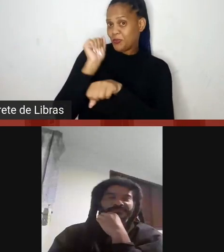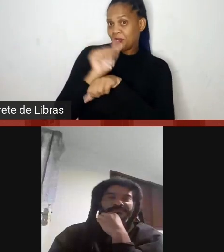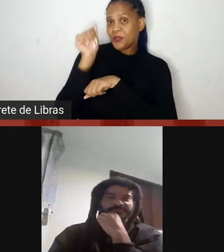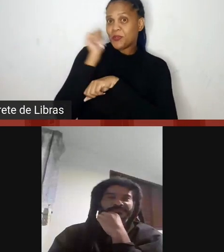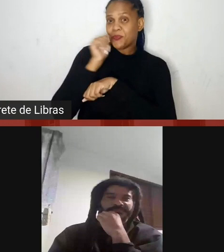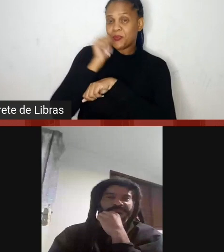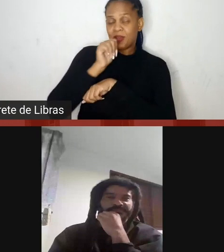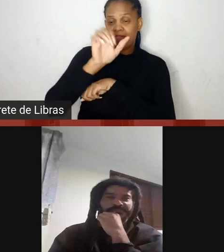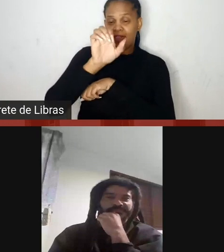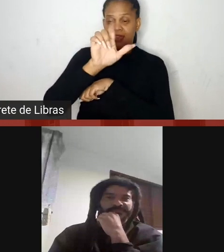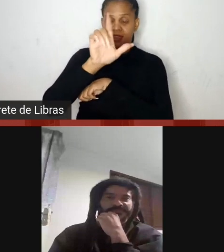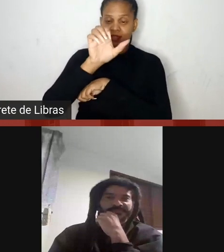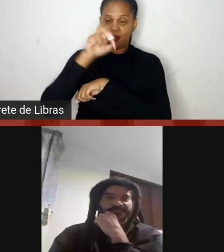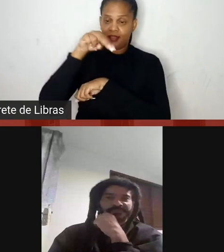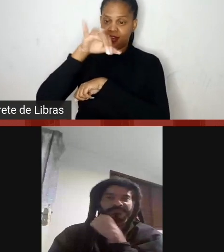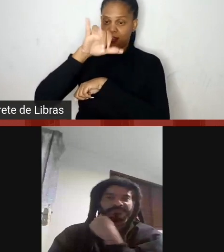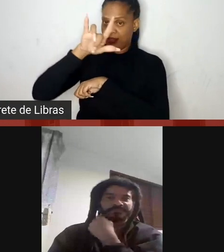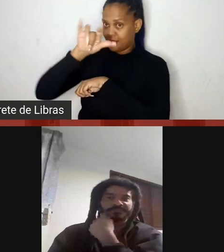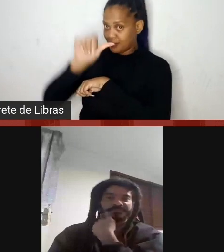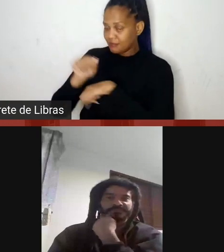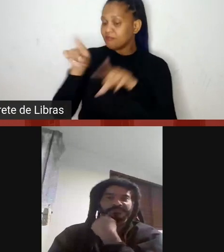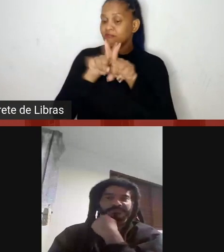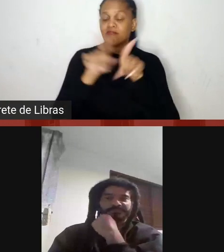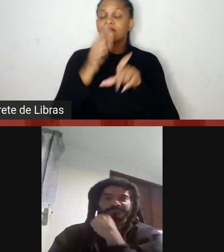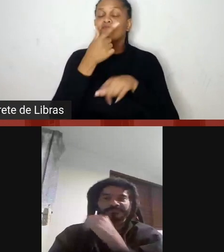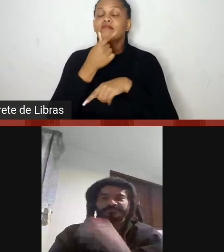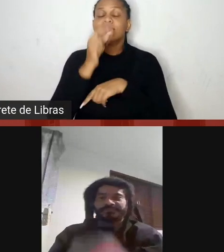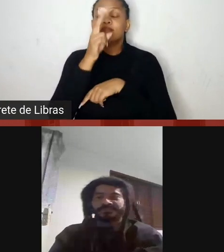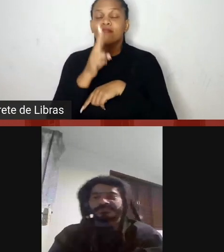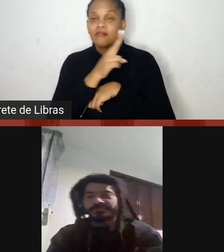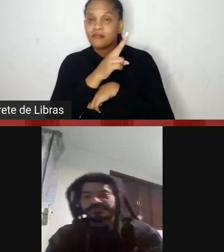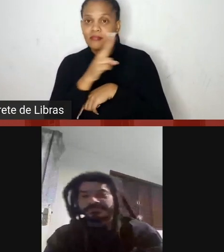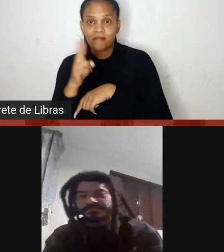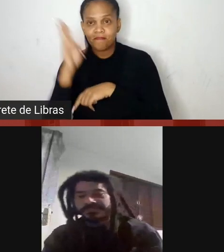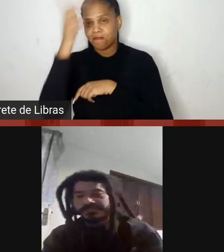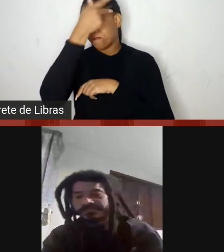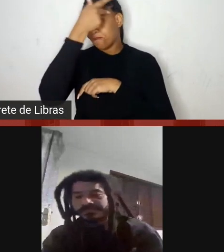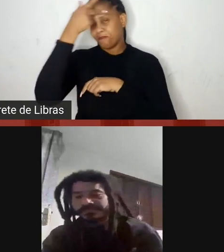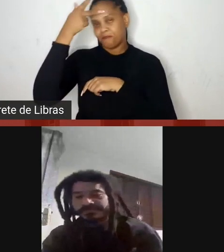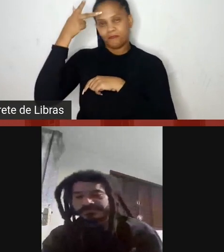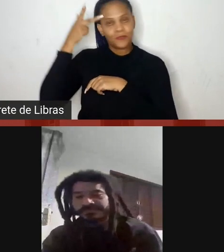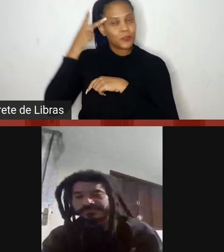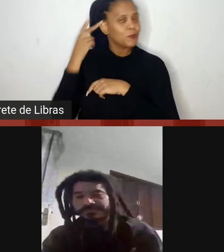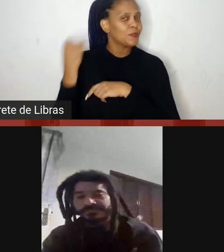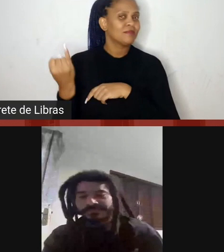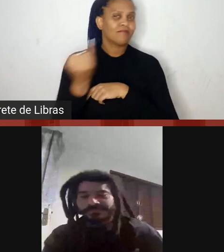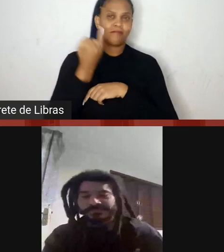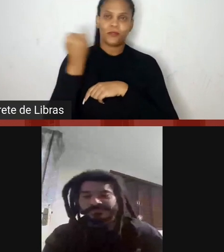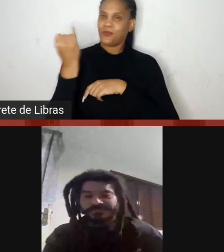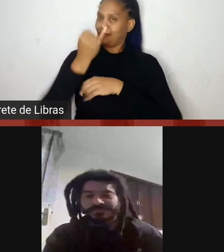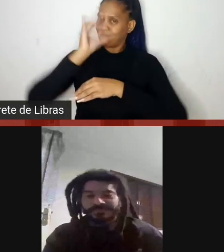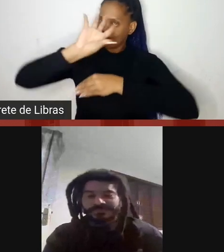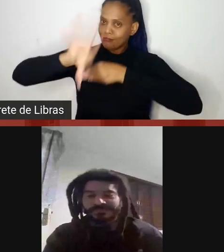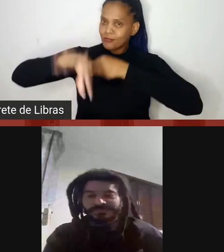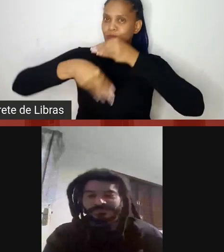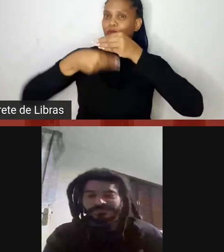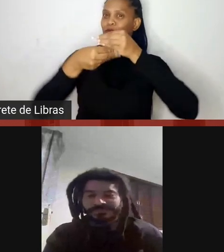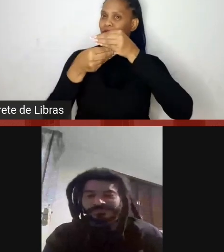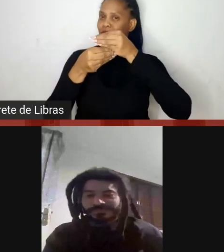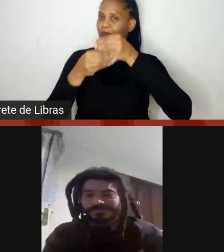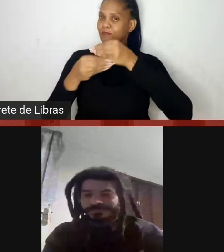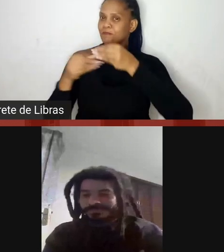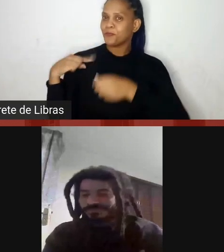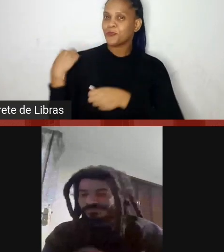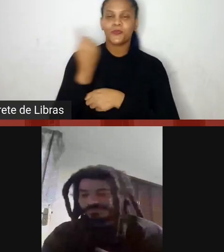Helenísia e o Frei Paulo, e são pessoas assim, ímpar, que somam com a gente, e eu, assim,